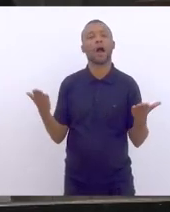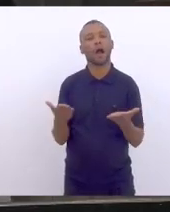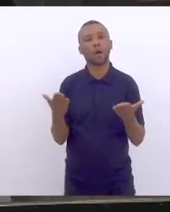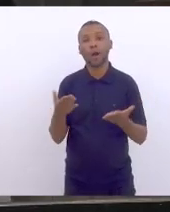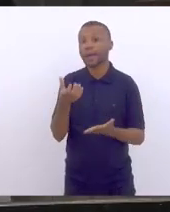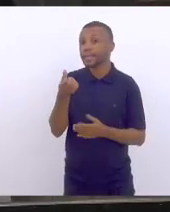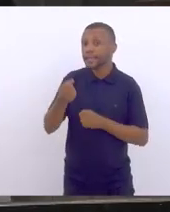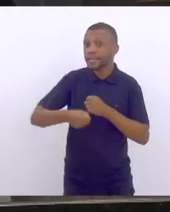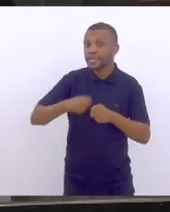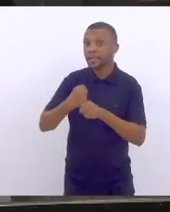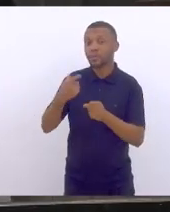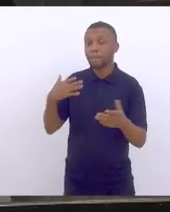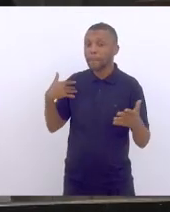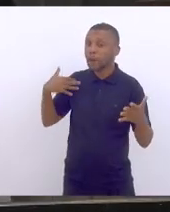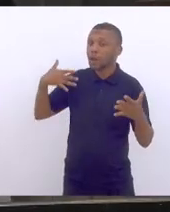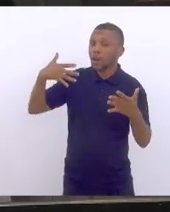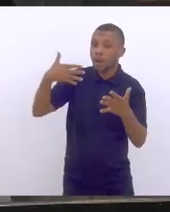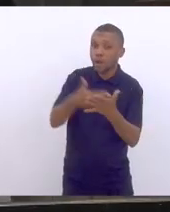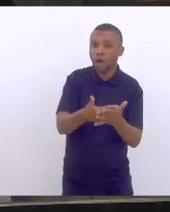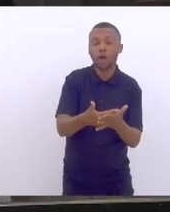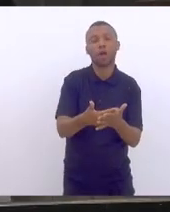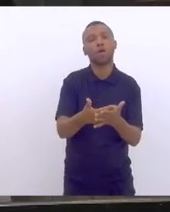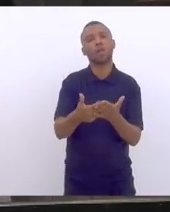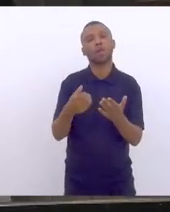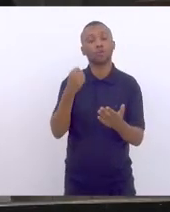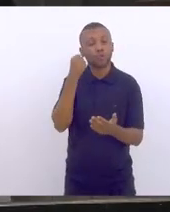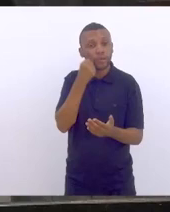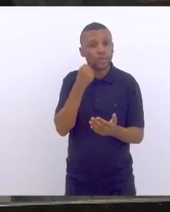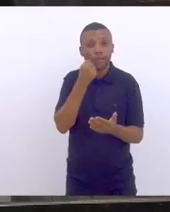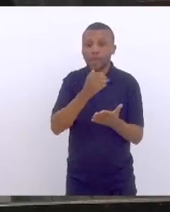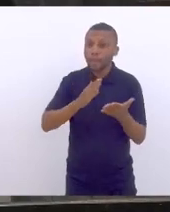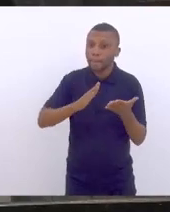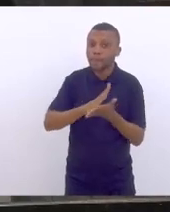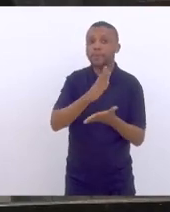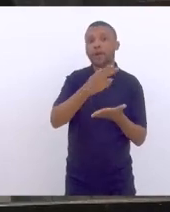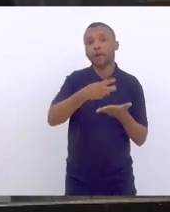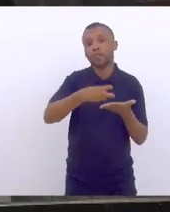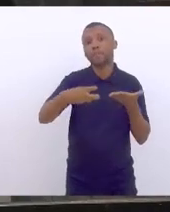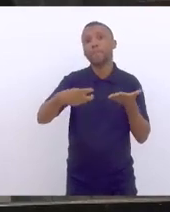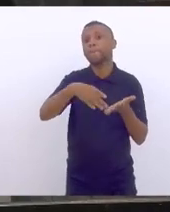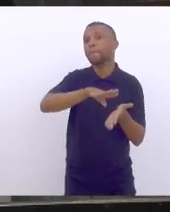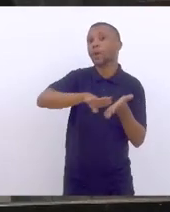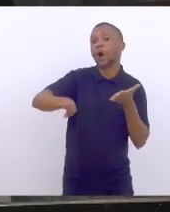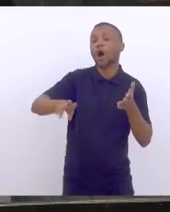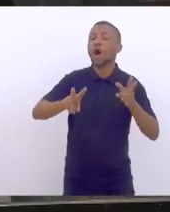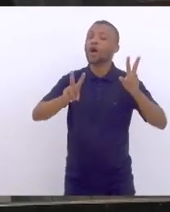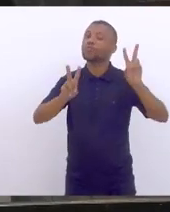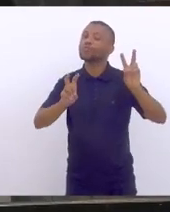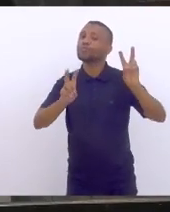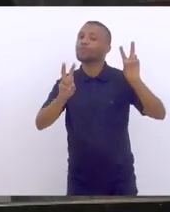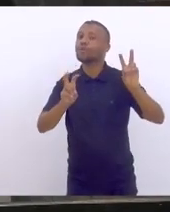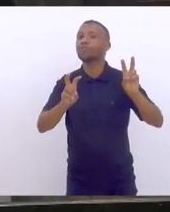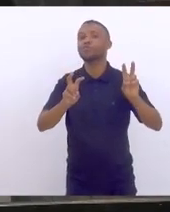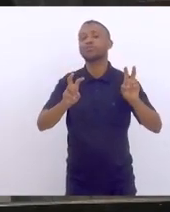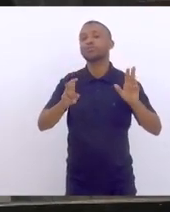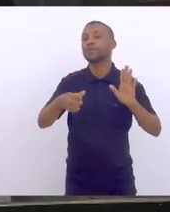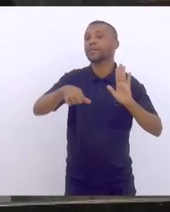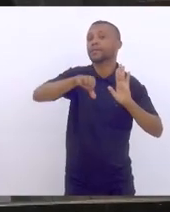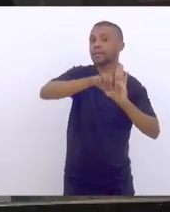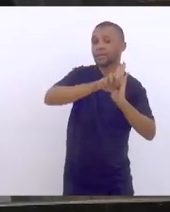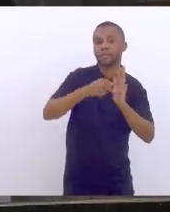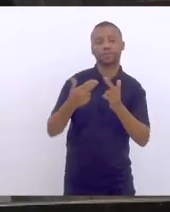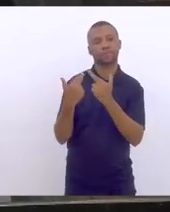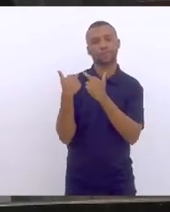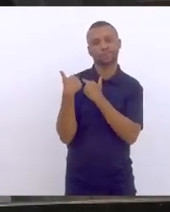seis anos depois de o Senado ter aprovado o impeachment, por suposto crime de responsabilidade, que se baseou nas